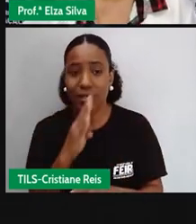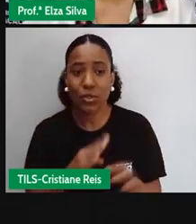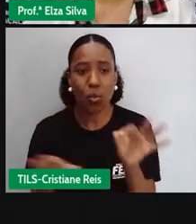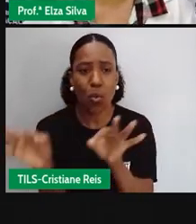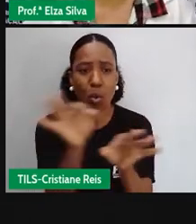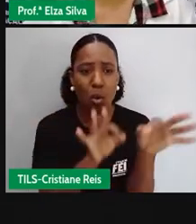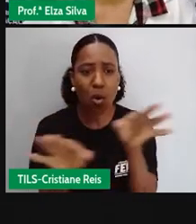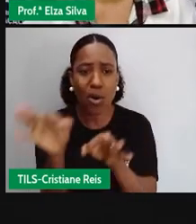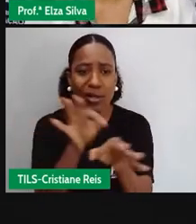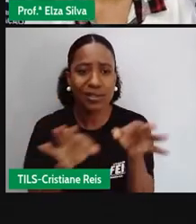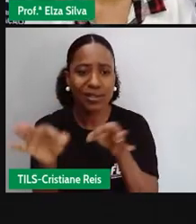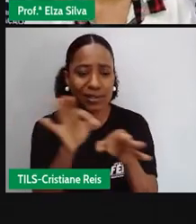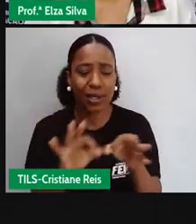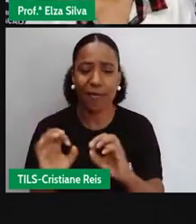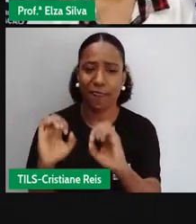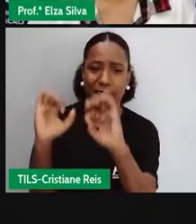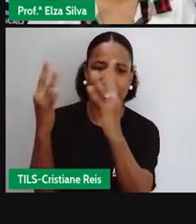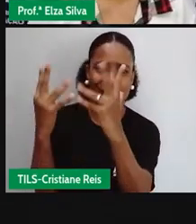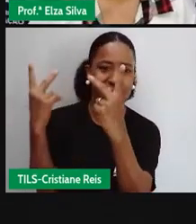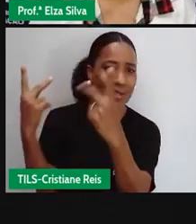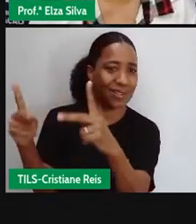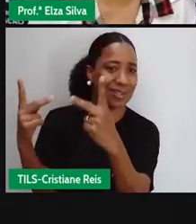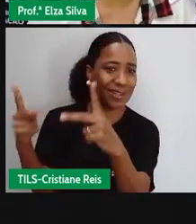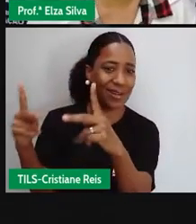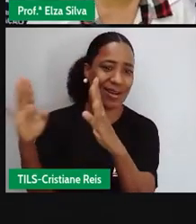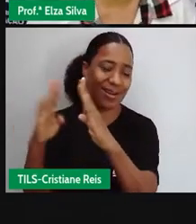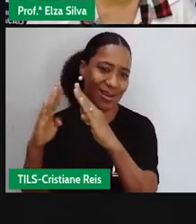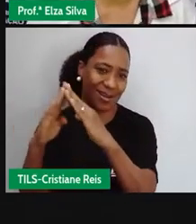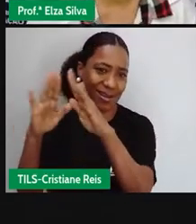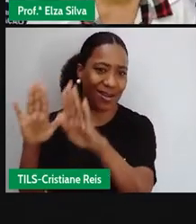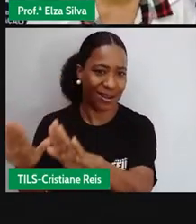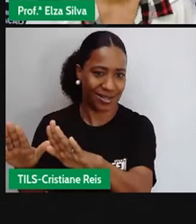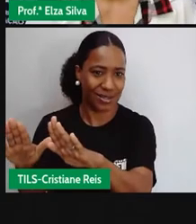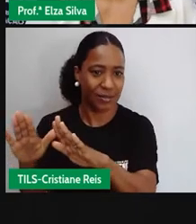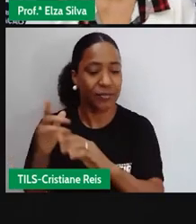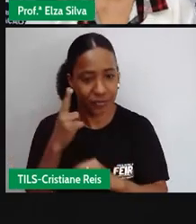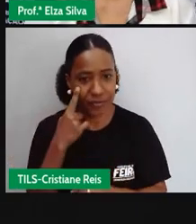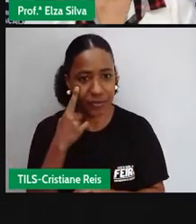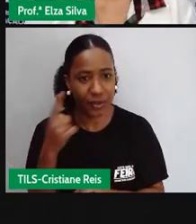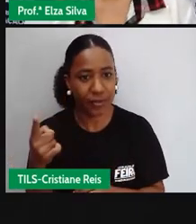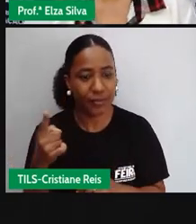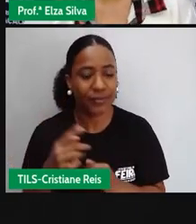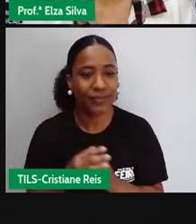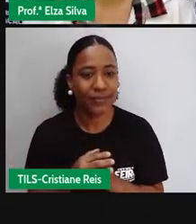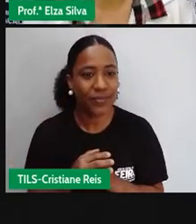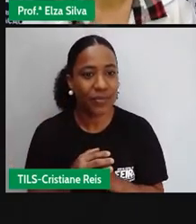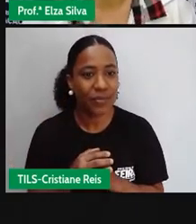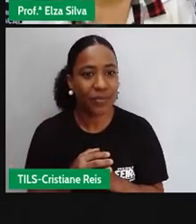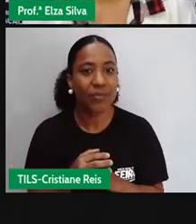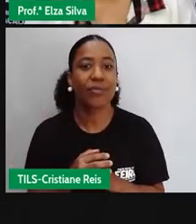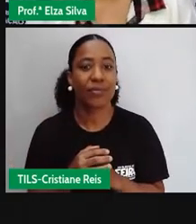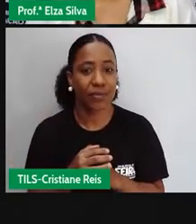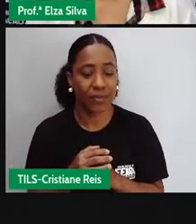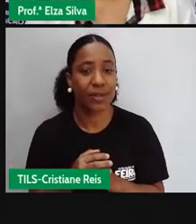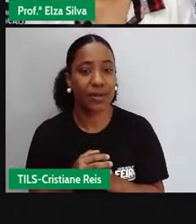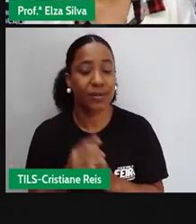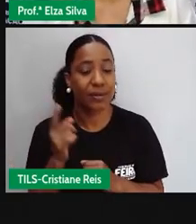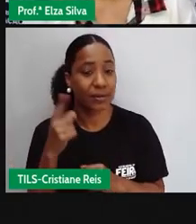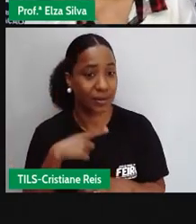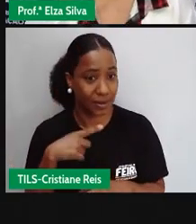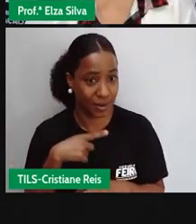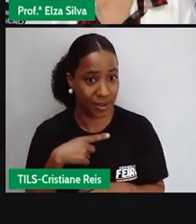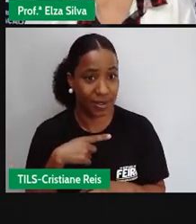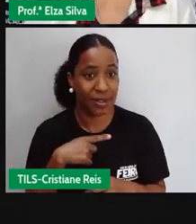organizarem a festa junina em casa. E nós disponibilizamos apenas